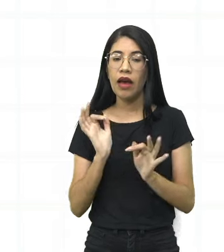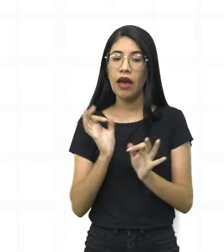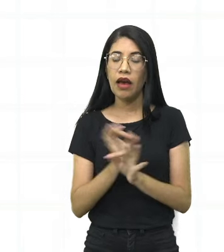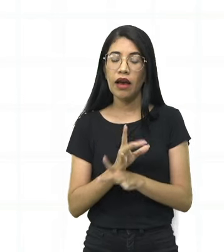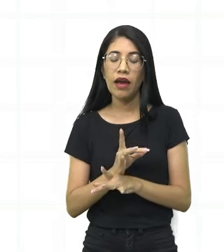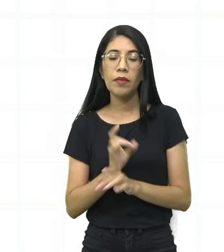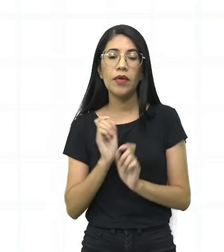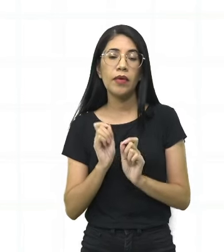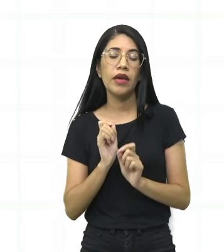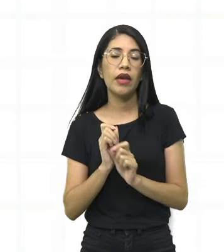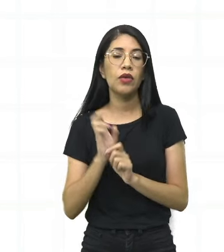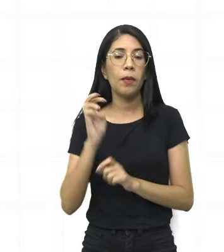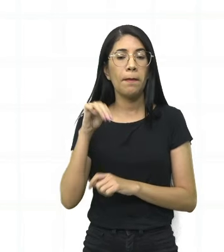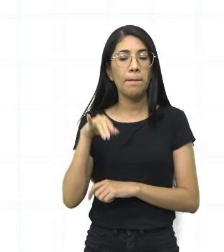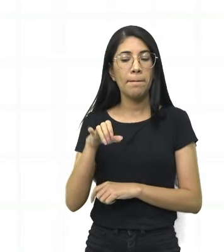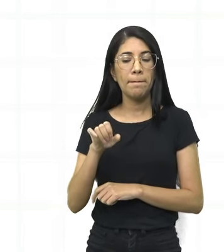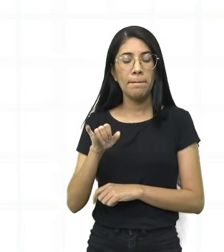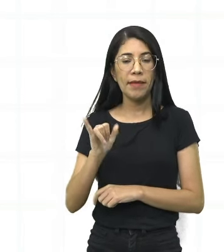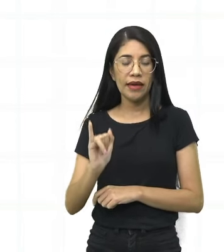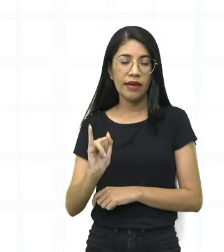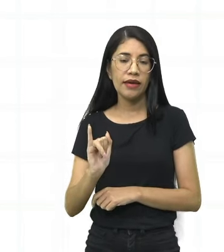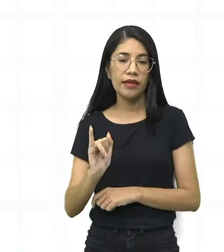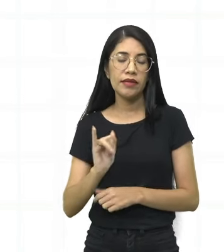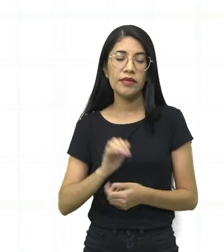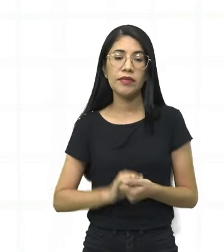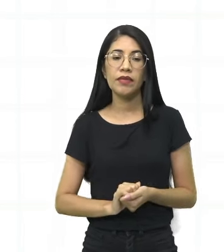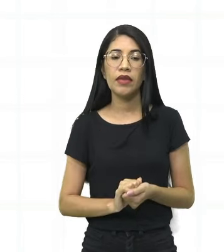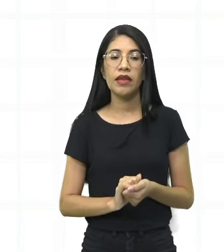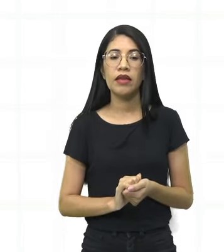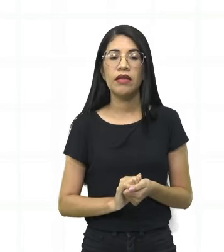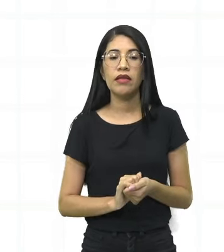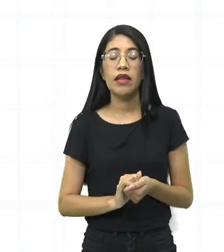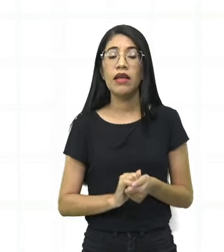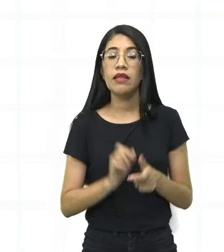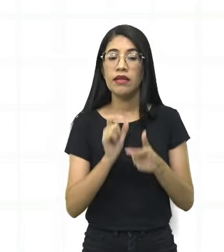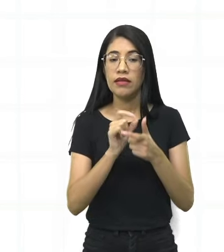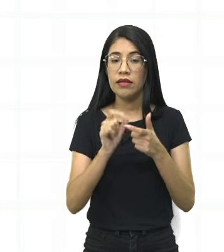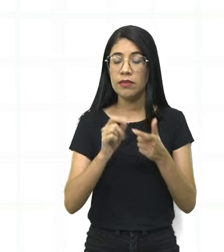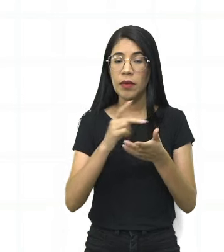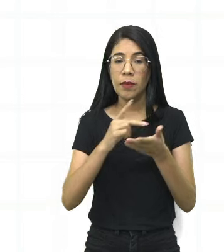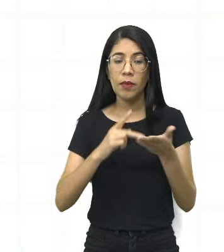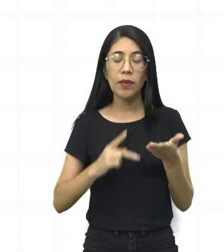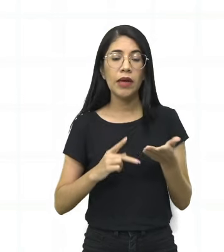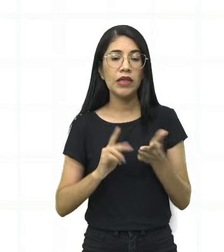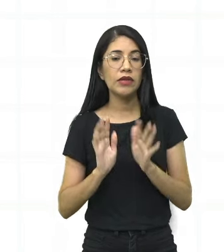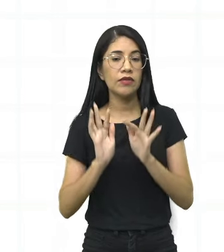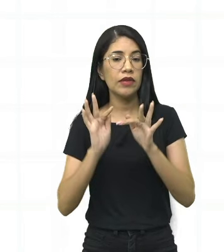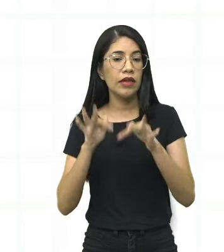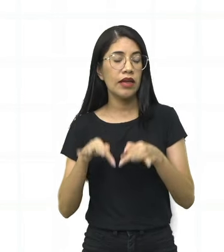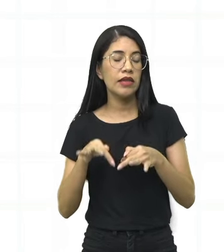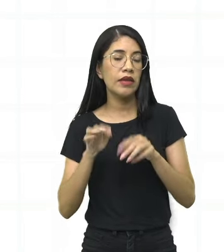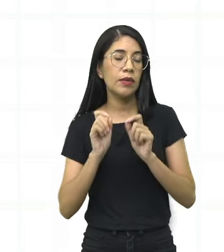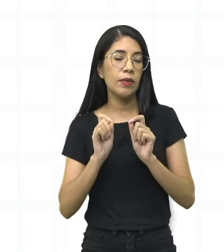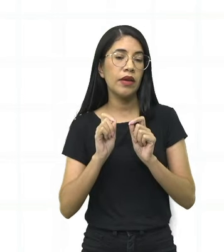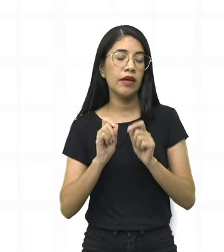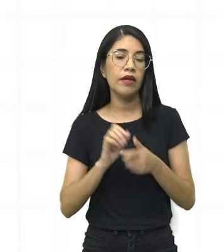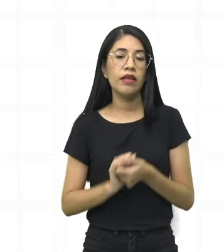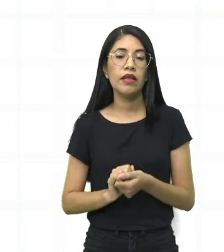contar a minha sílaba tônica, eu termino... As sílabas poéticas, no verso, eu vou terminar na